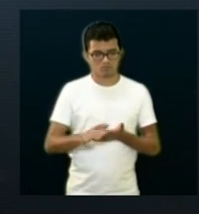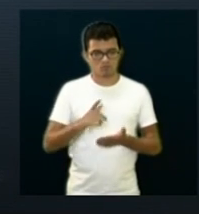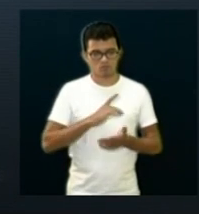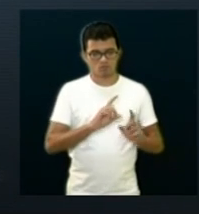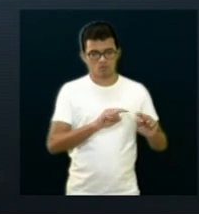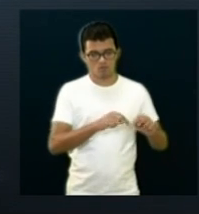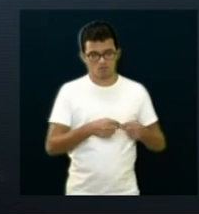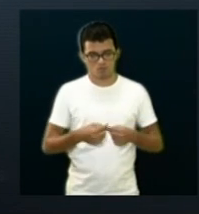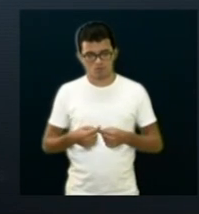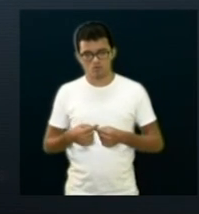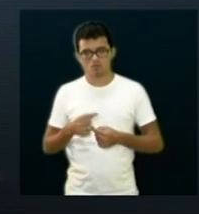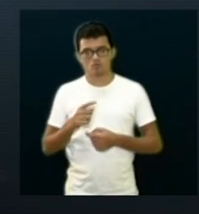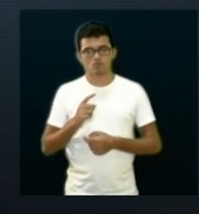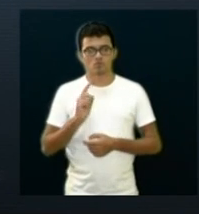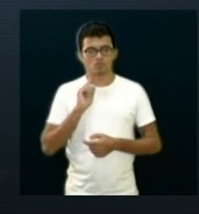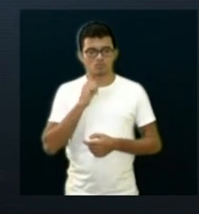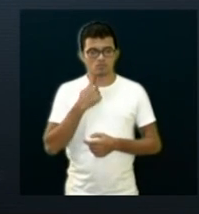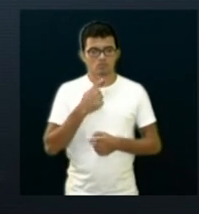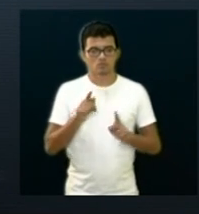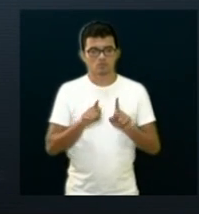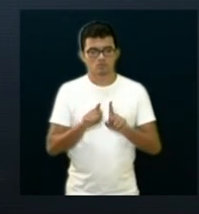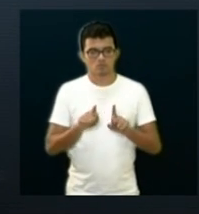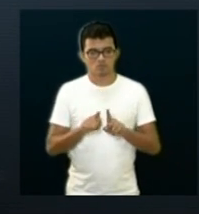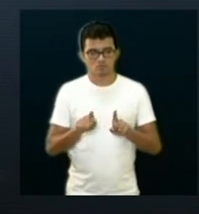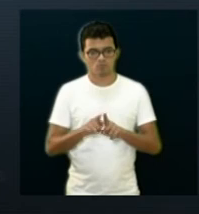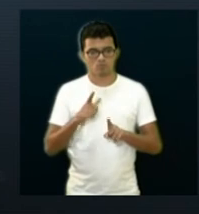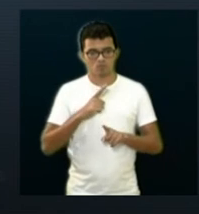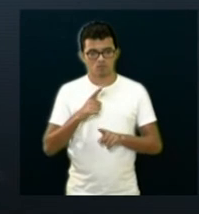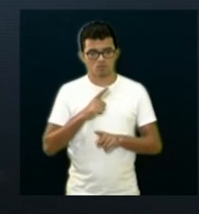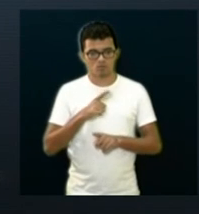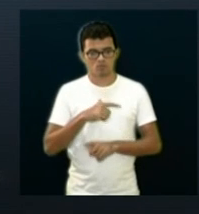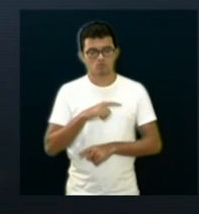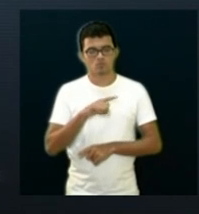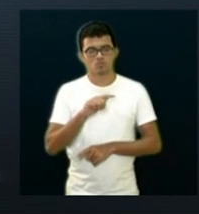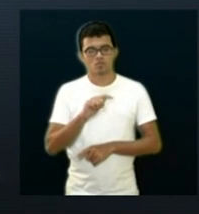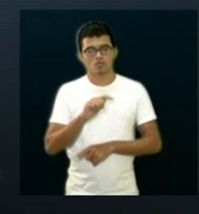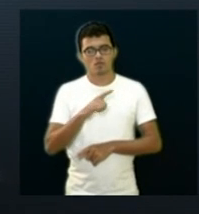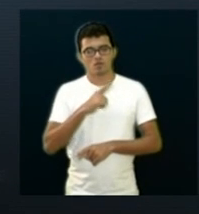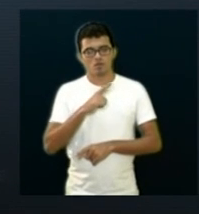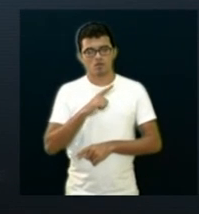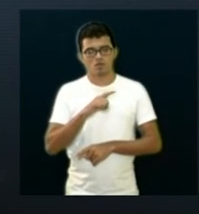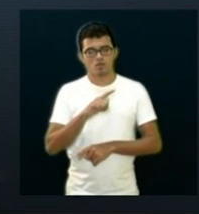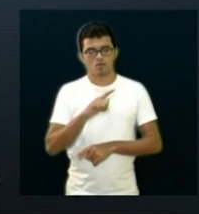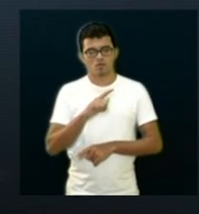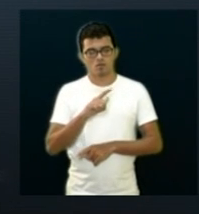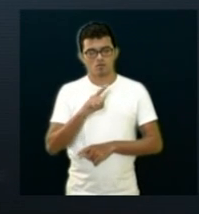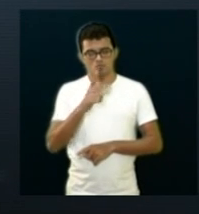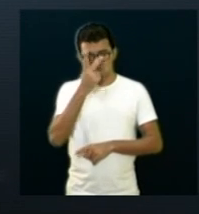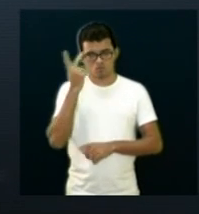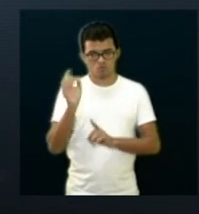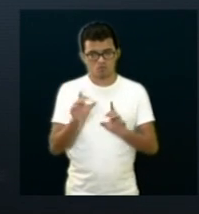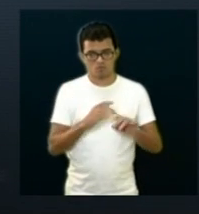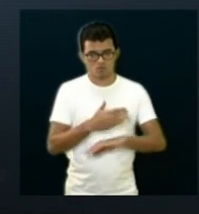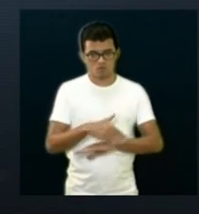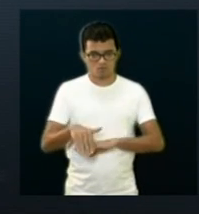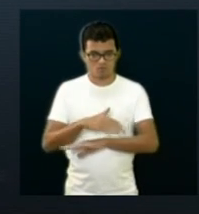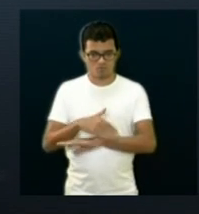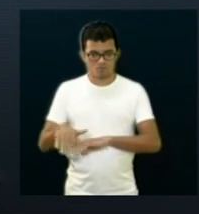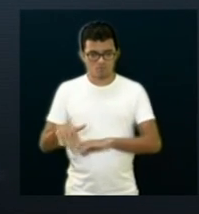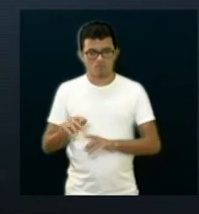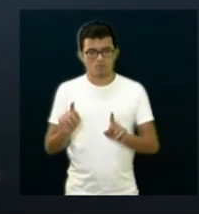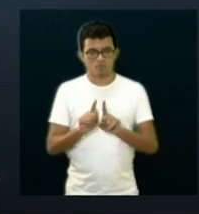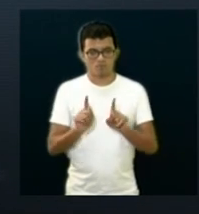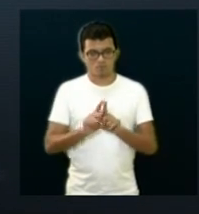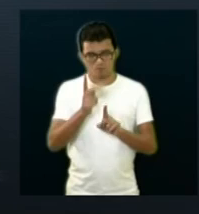o lixo. Também os ambulantes, é isso que eu já passei. Os Ciadenhos, quem pôde estar indo lá visitar a